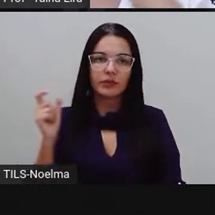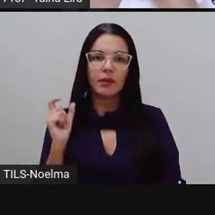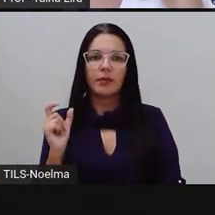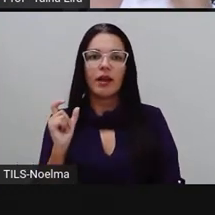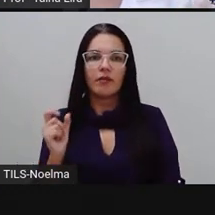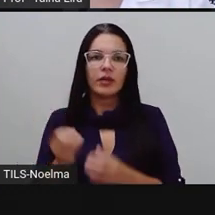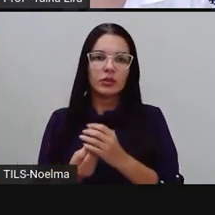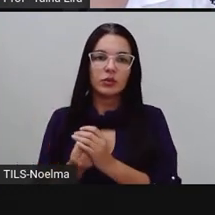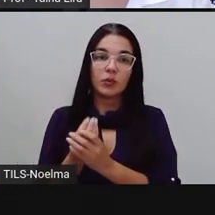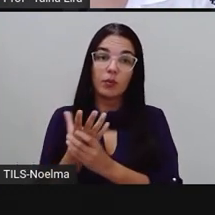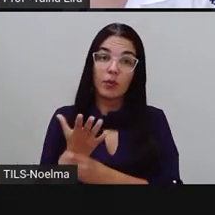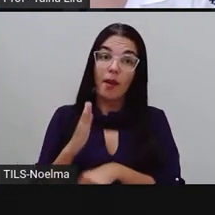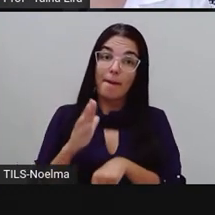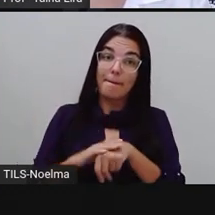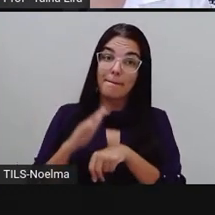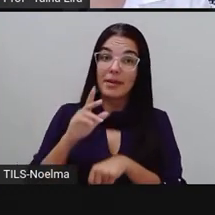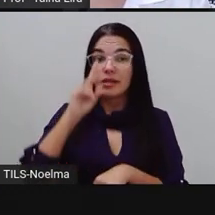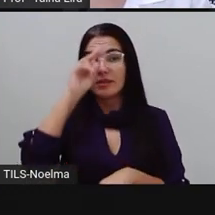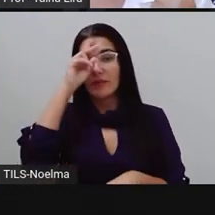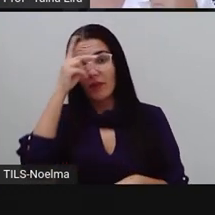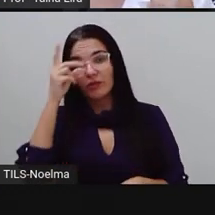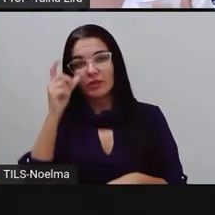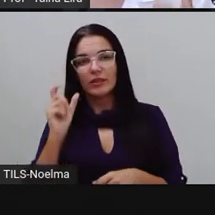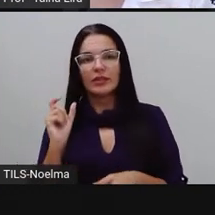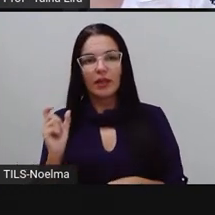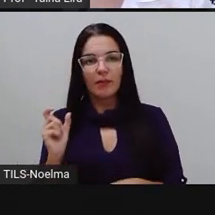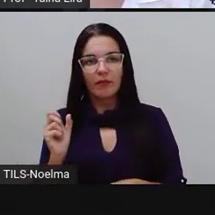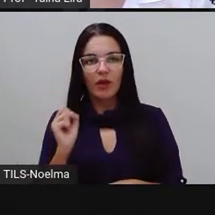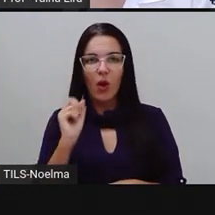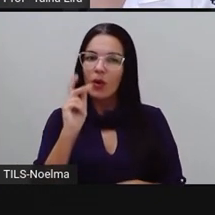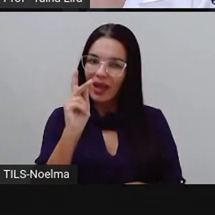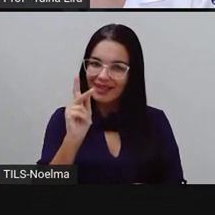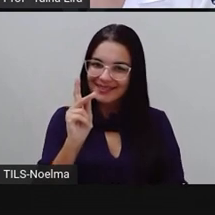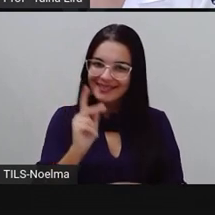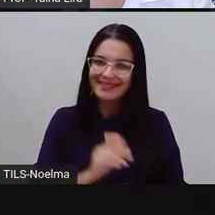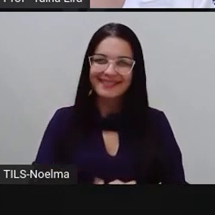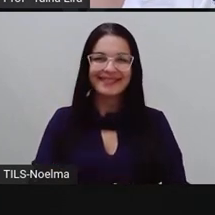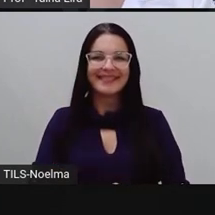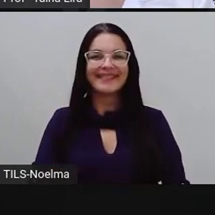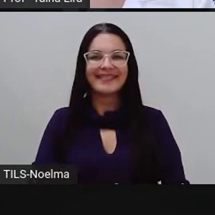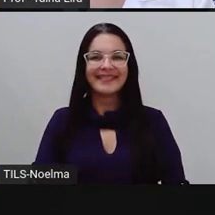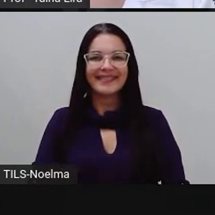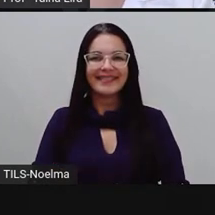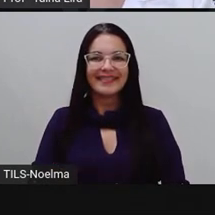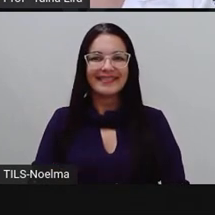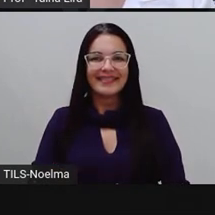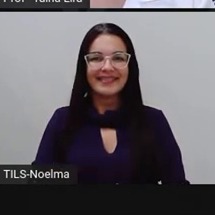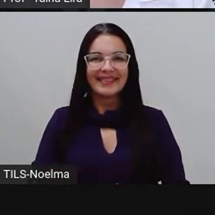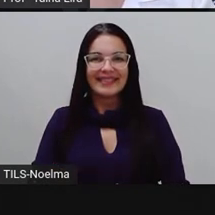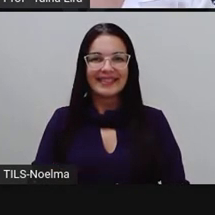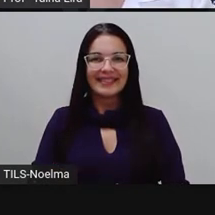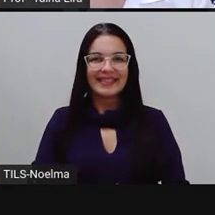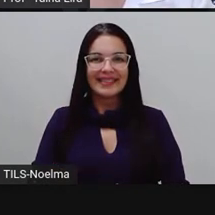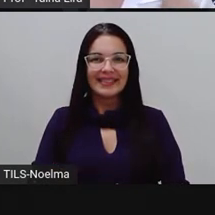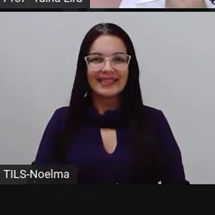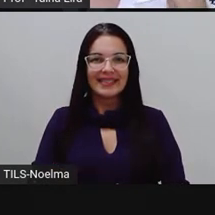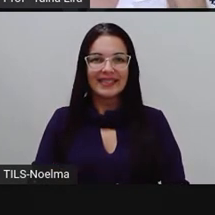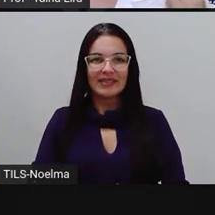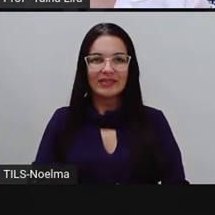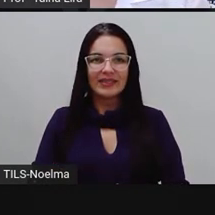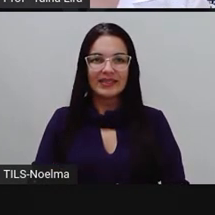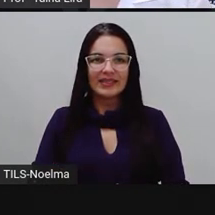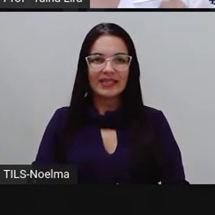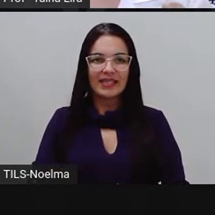descobrir qual é a sílaba mais forte dessa palavra, tá bom, segundo ano? Olha lá. Aqui agora, ó,